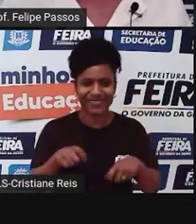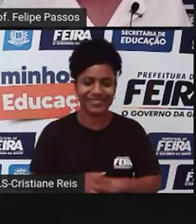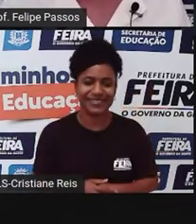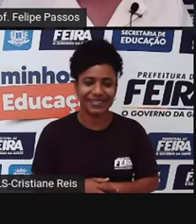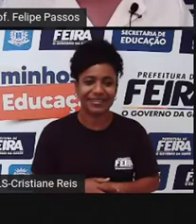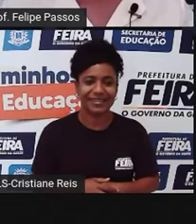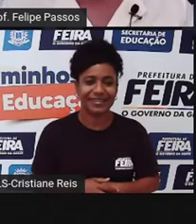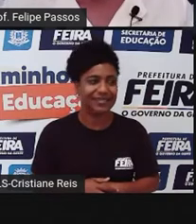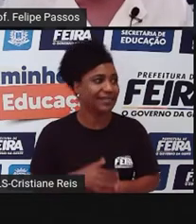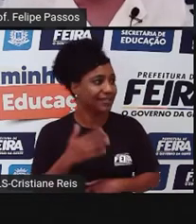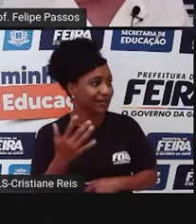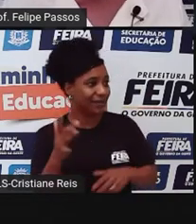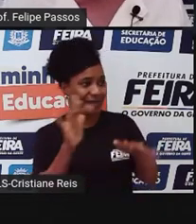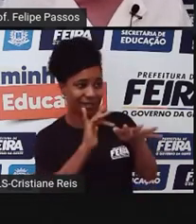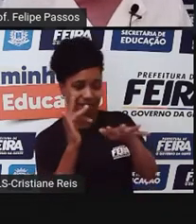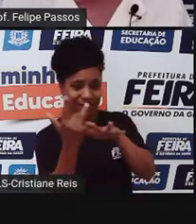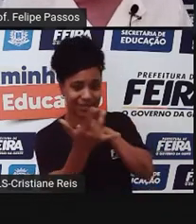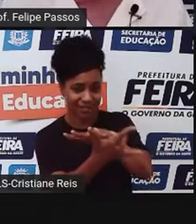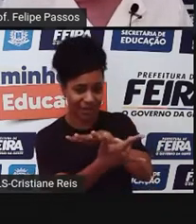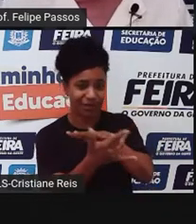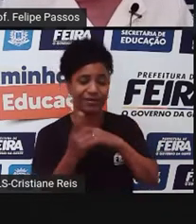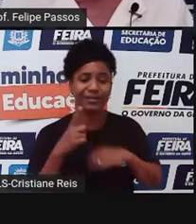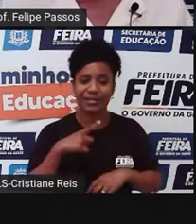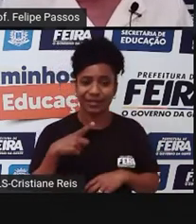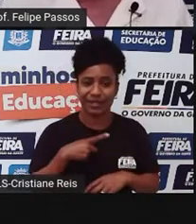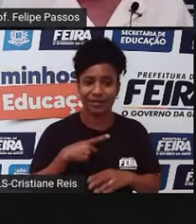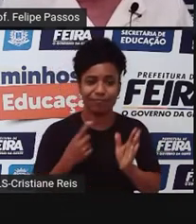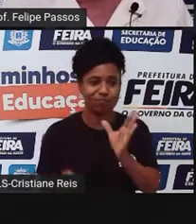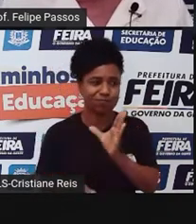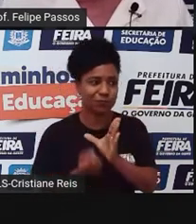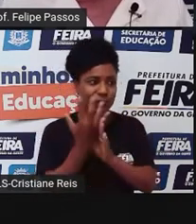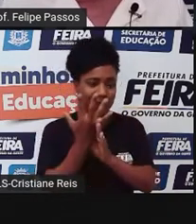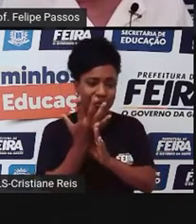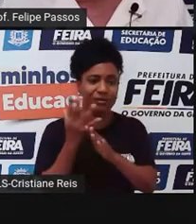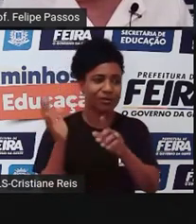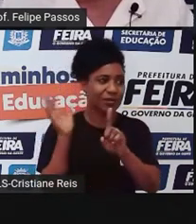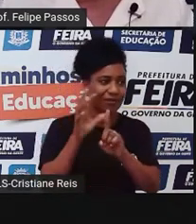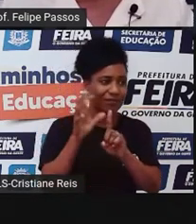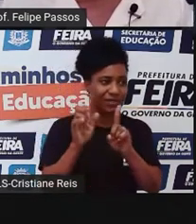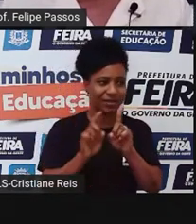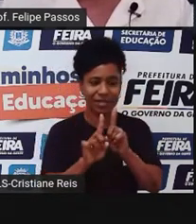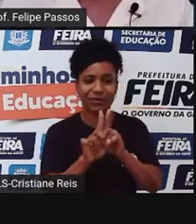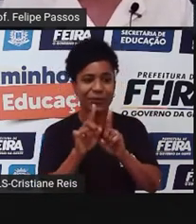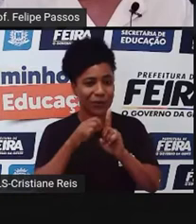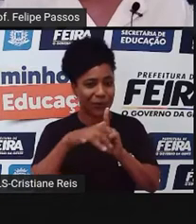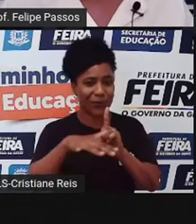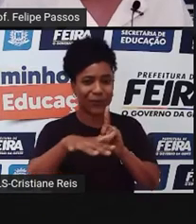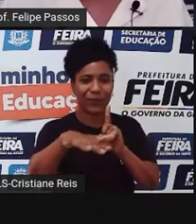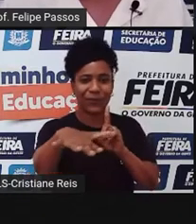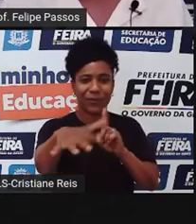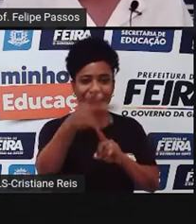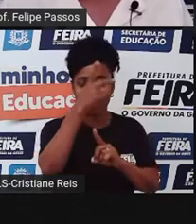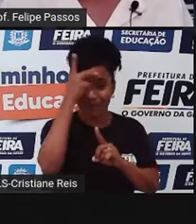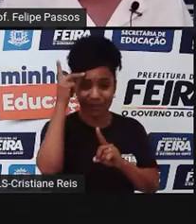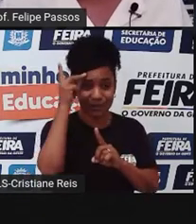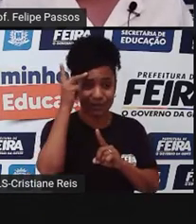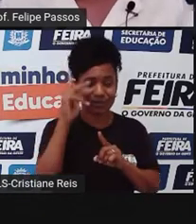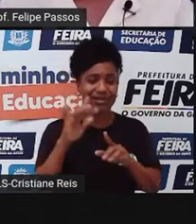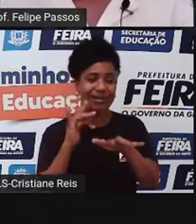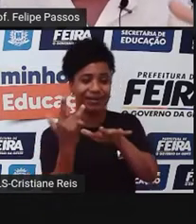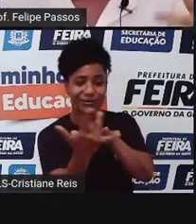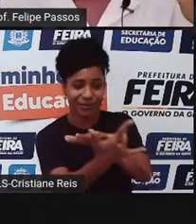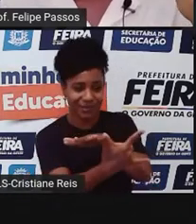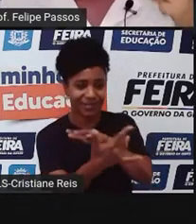a gente tem o surgimento do fenômeno dos influenciadores, né? Pessoas que se destacam nessas redes sociais